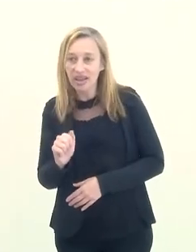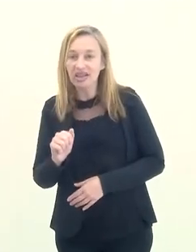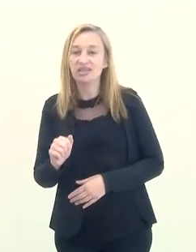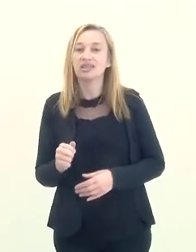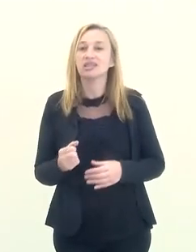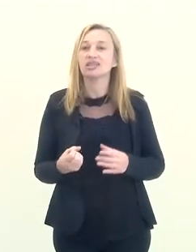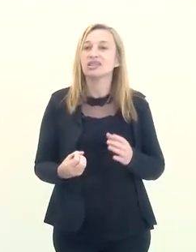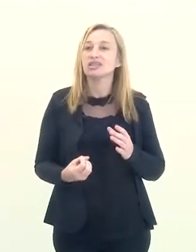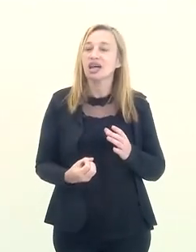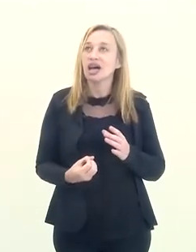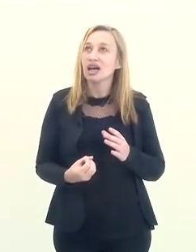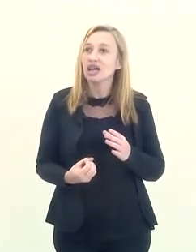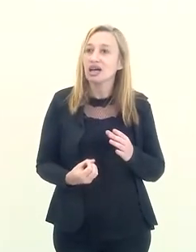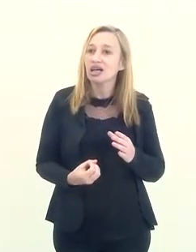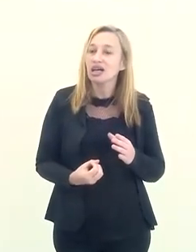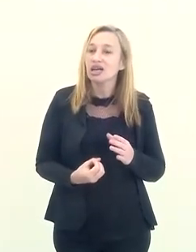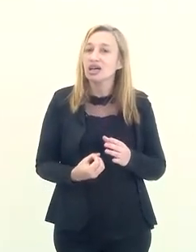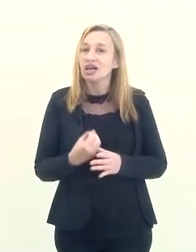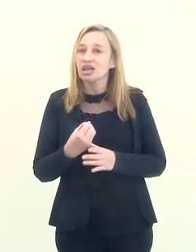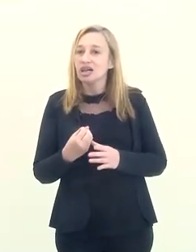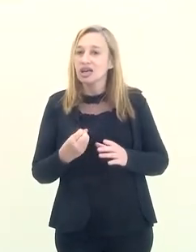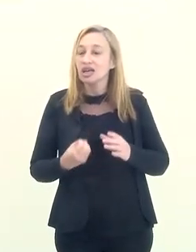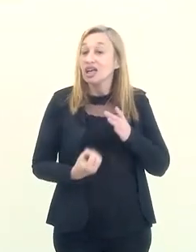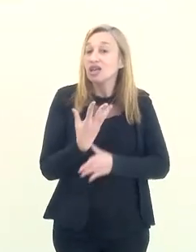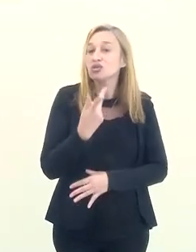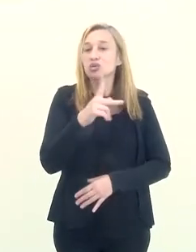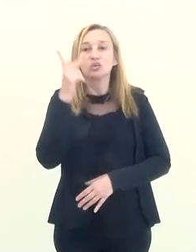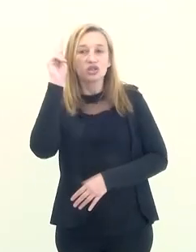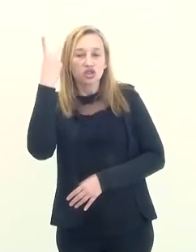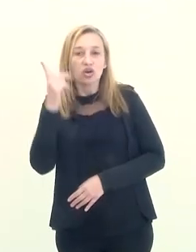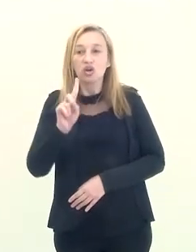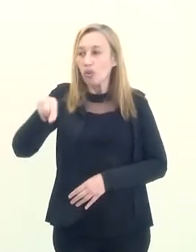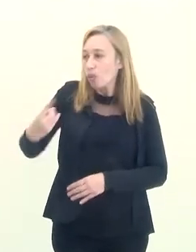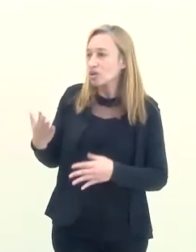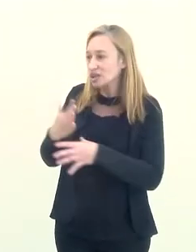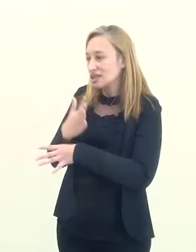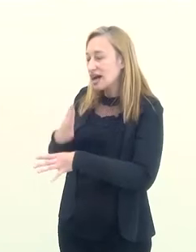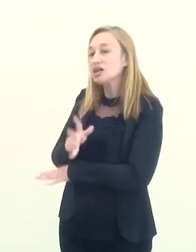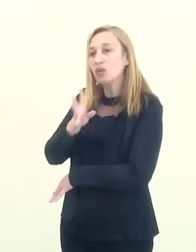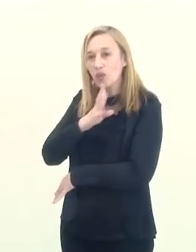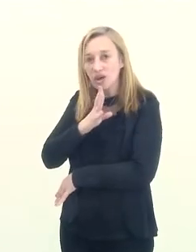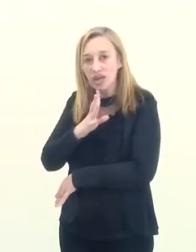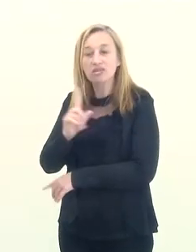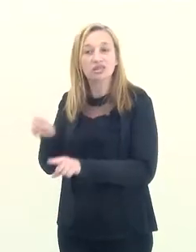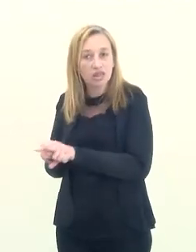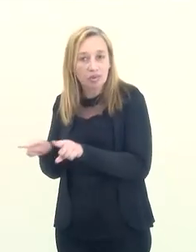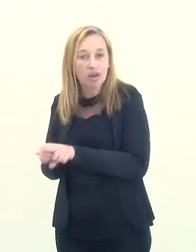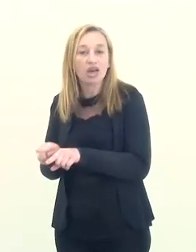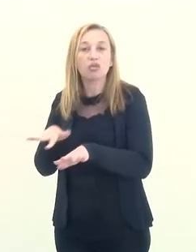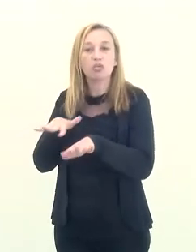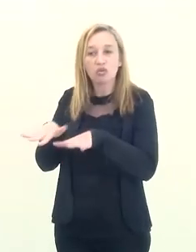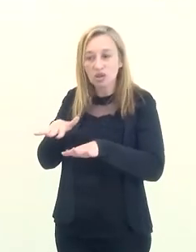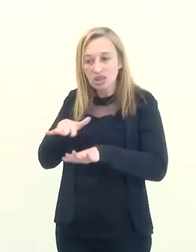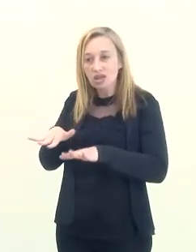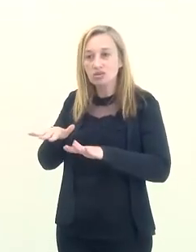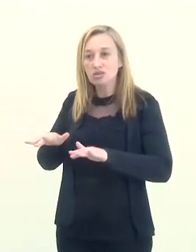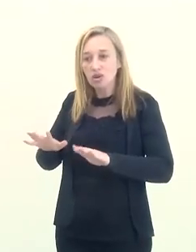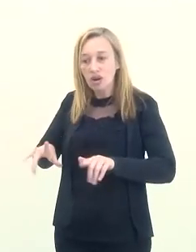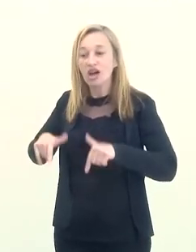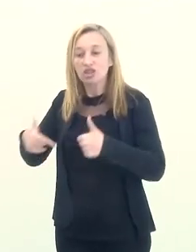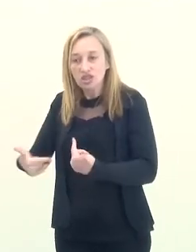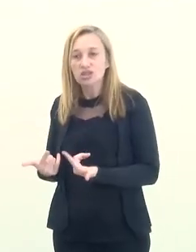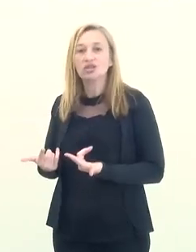Pereira está fazendo o seu case, está fazendo a sua história, mas outras cidades que eu tenho conhecimento também estão se